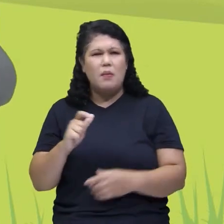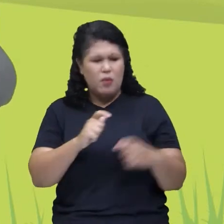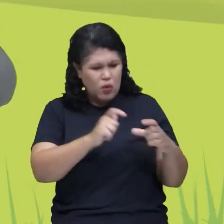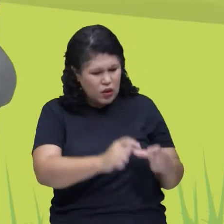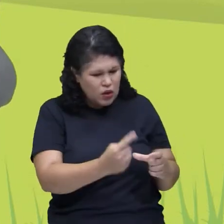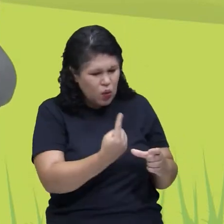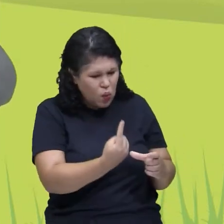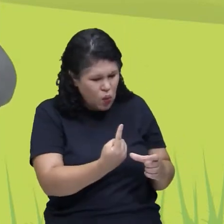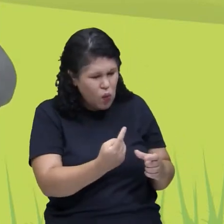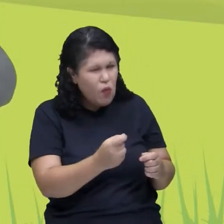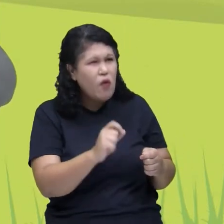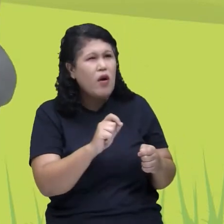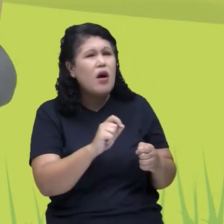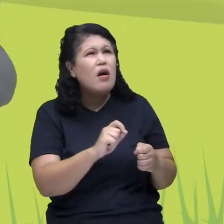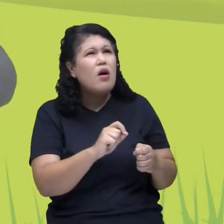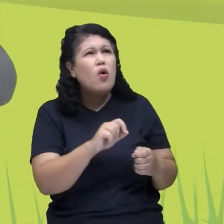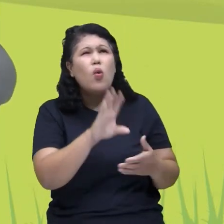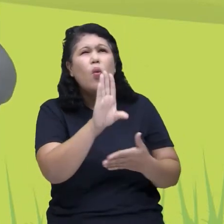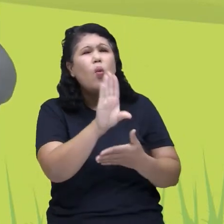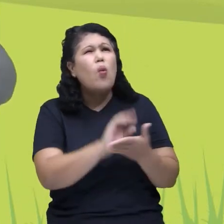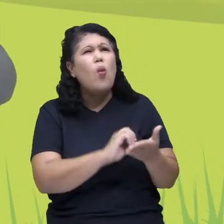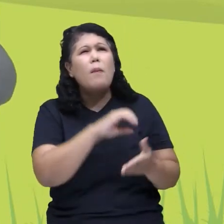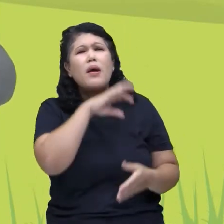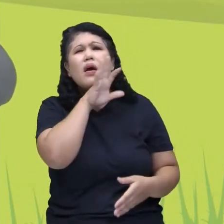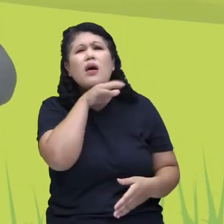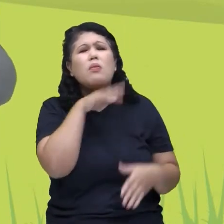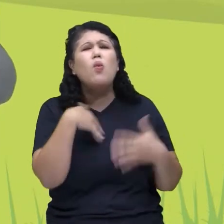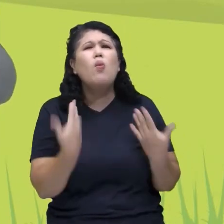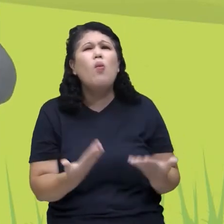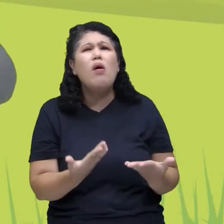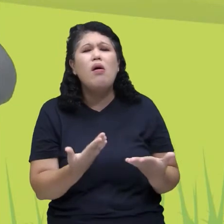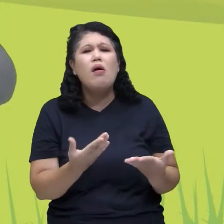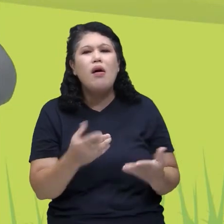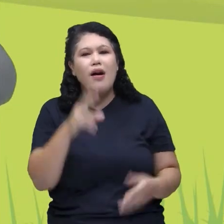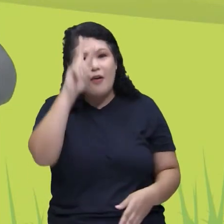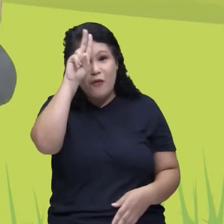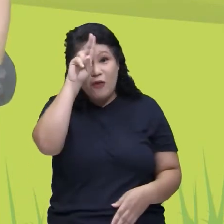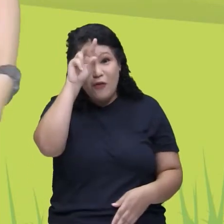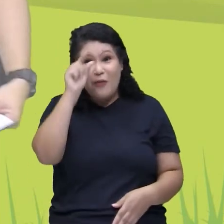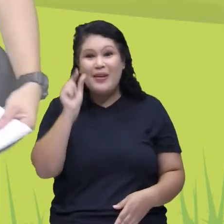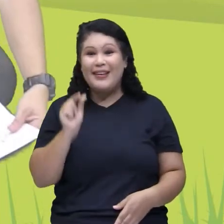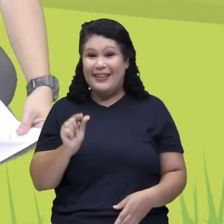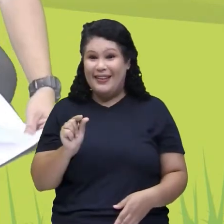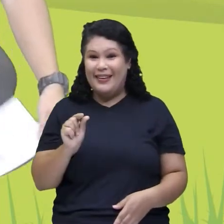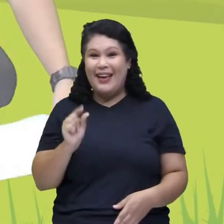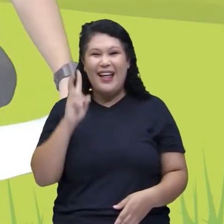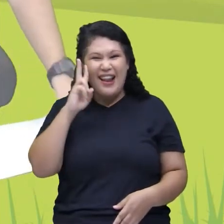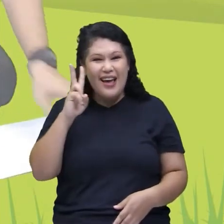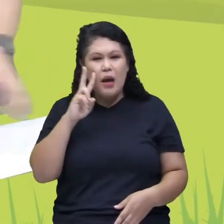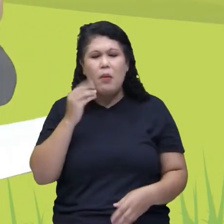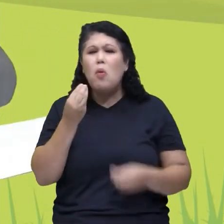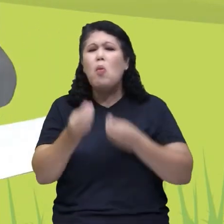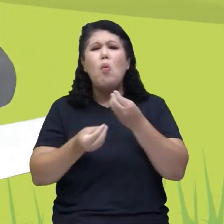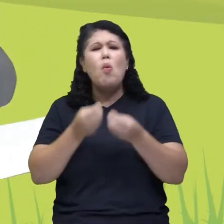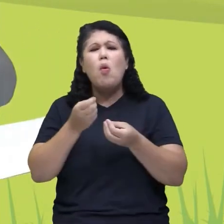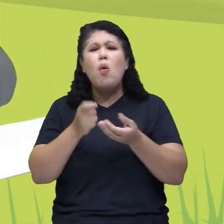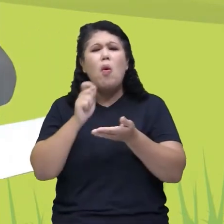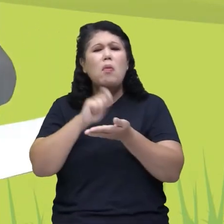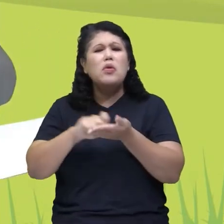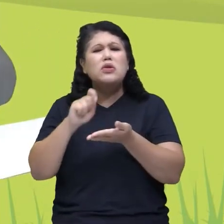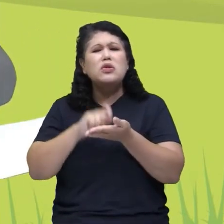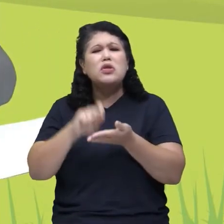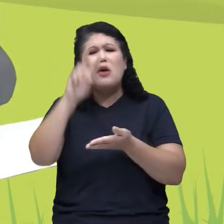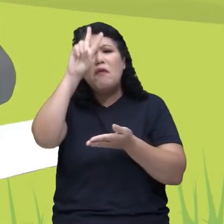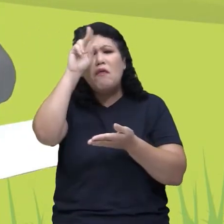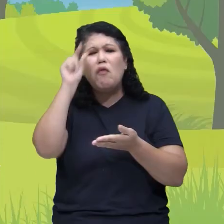a gente imitou um bichinho. A formiguinha. E como eu escrevo a formiguinha? Com que